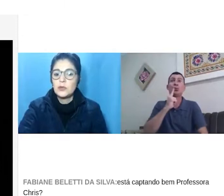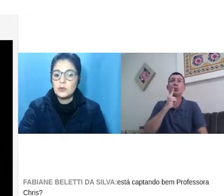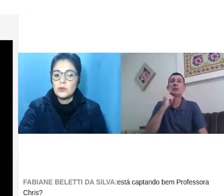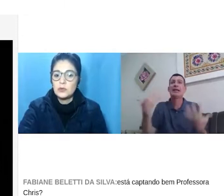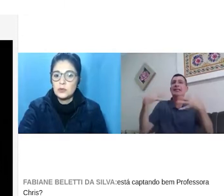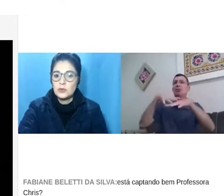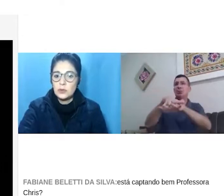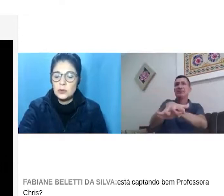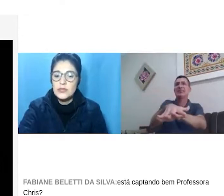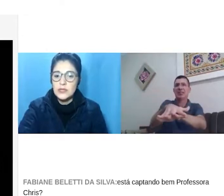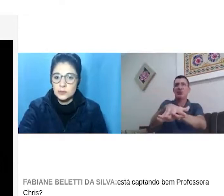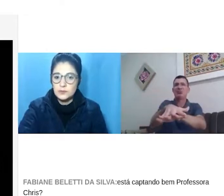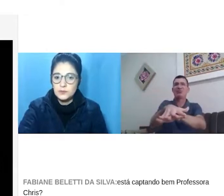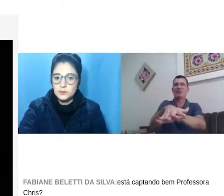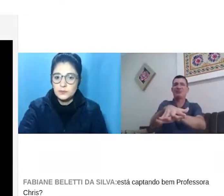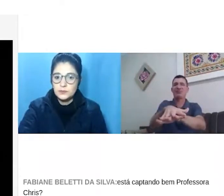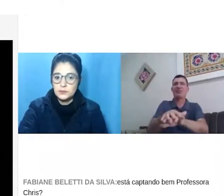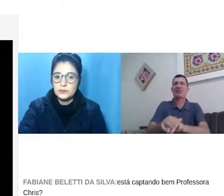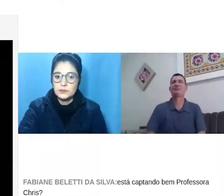os alunos surdos com inclusão.